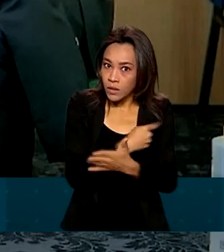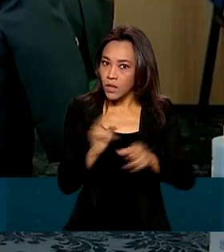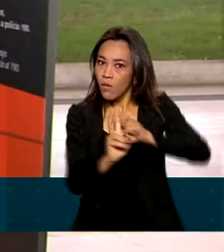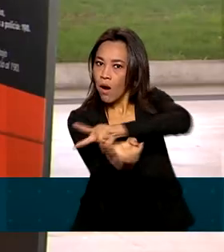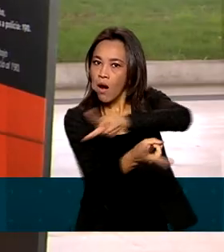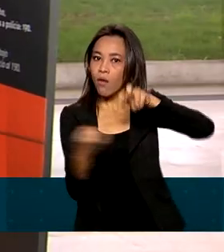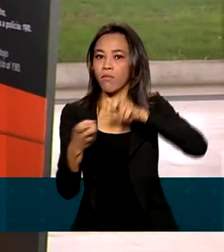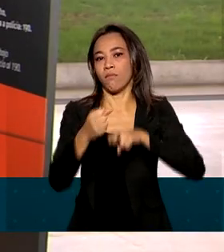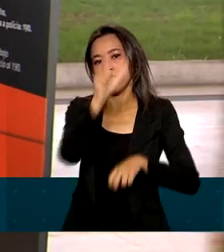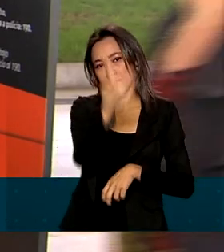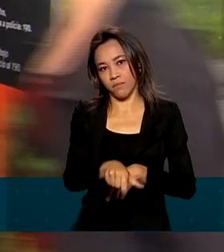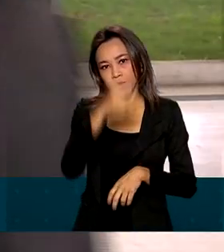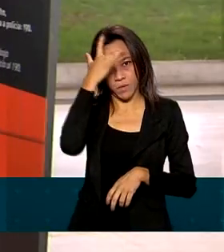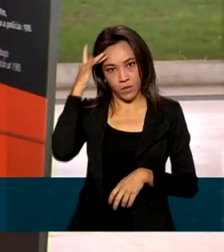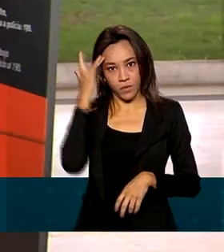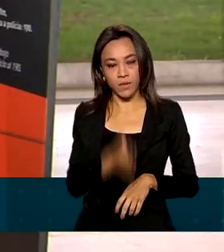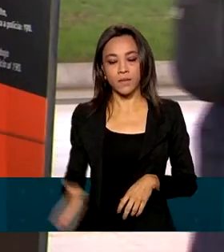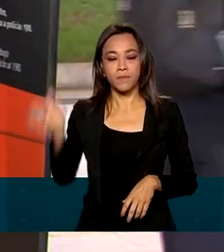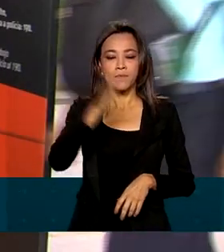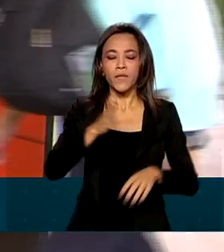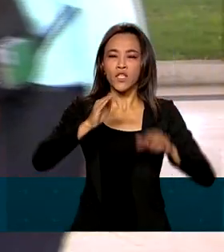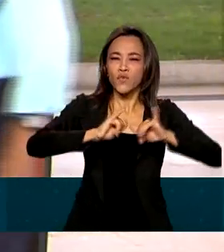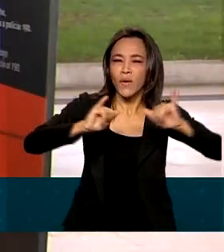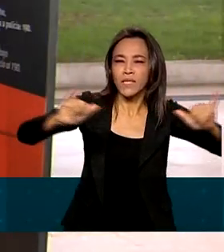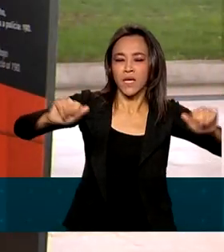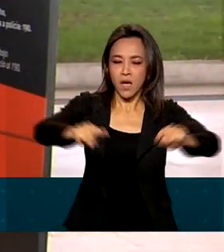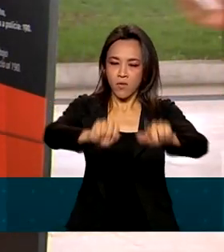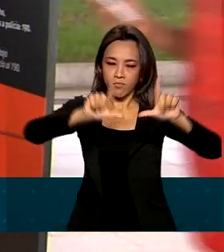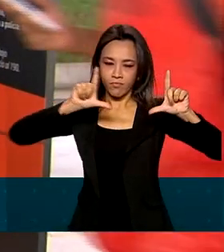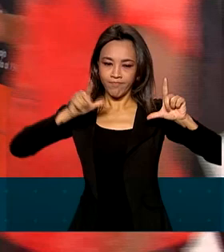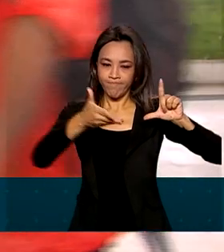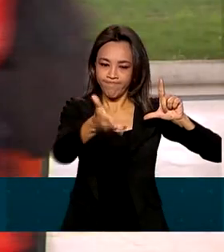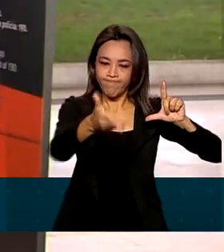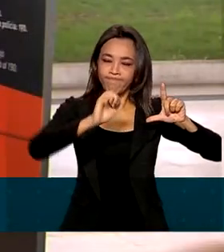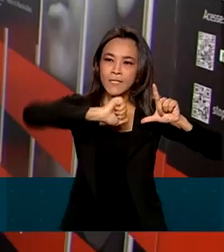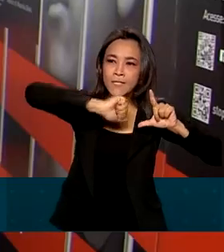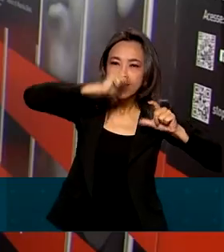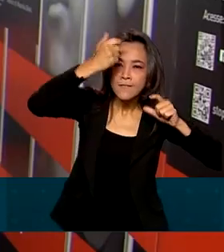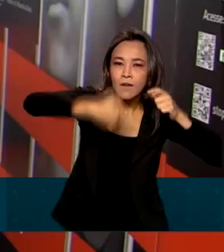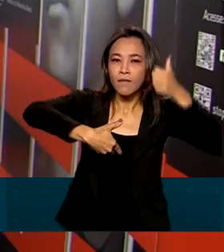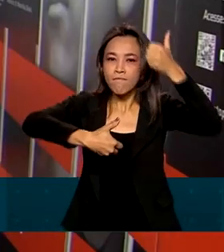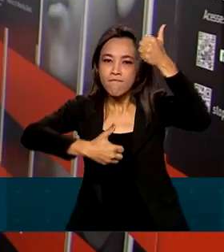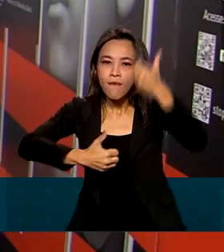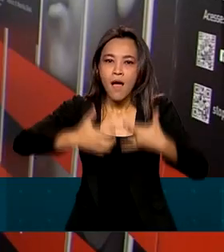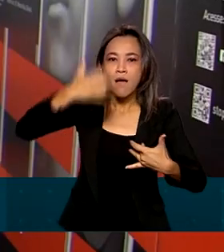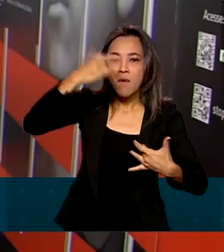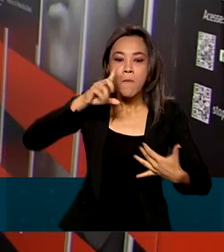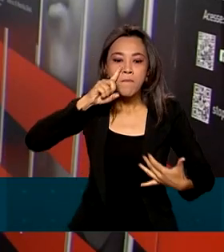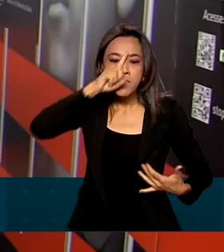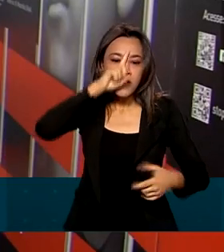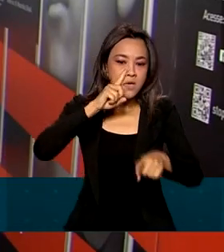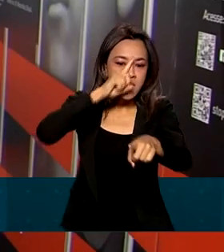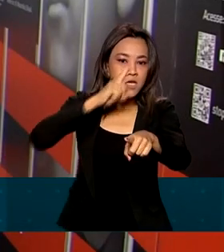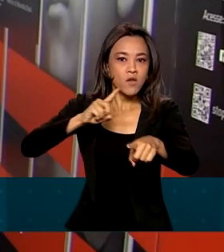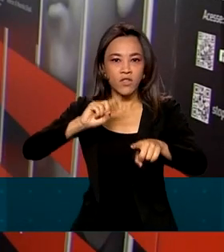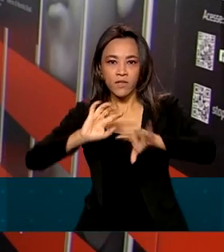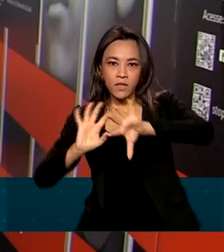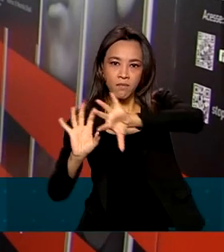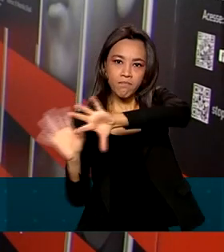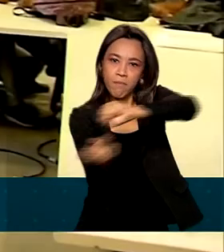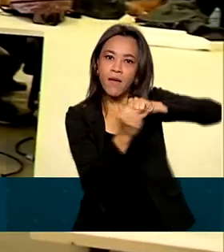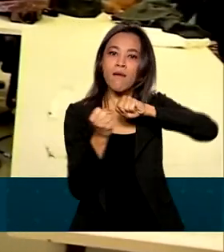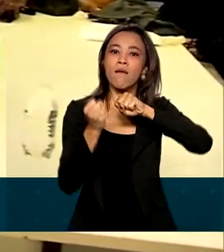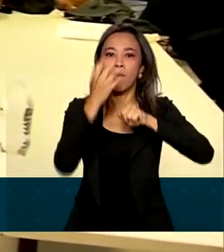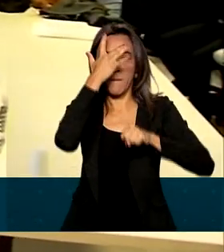pessoas. Campanhas publicitárias de esclarecimento sobre os riscos do tráfico de pessoas e ações de